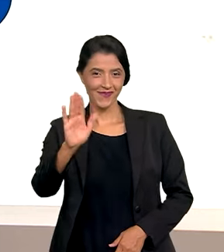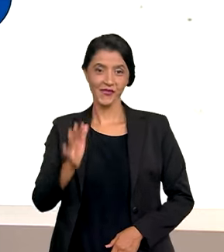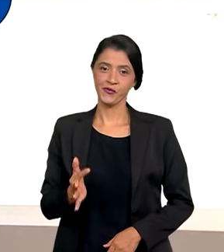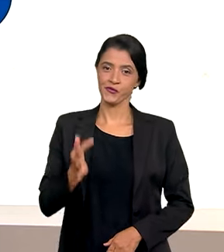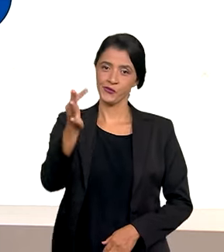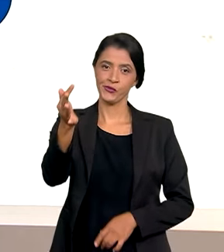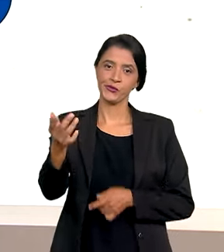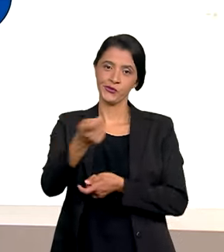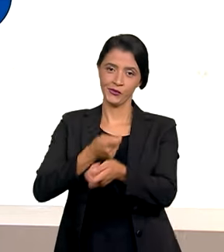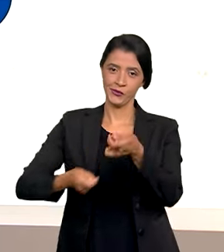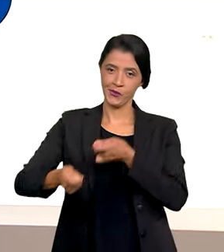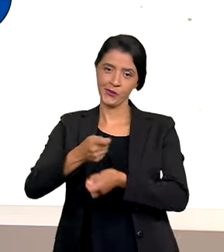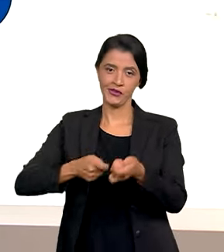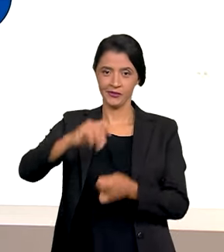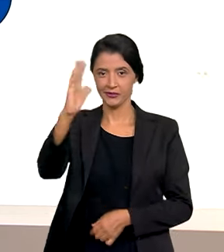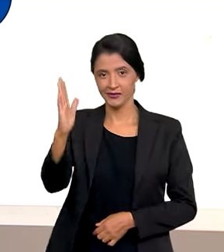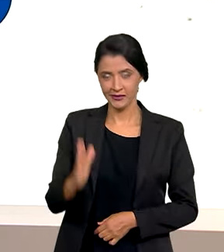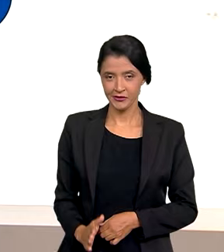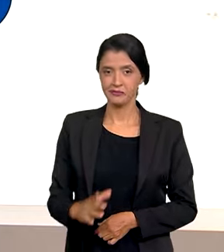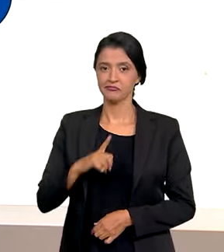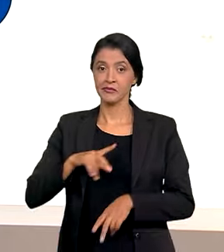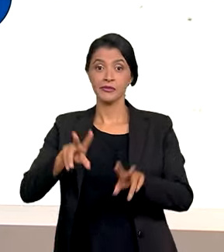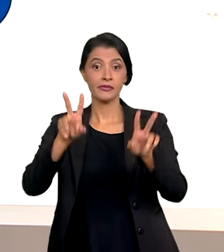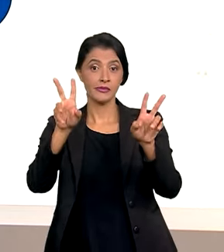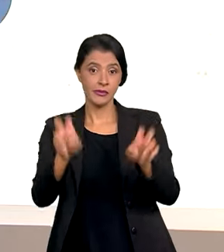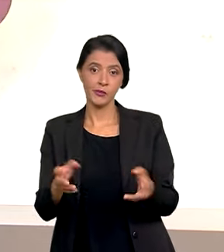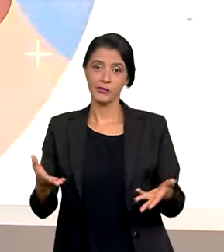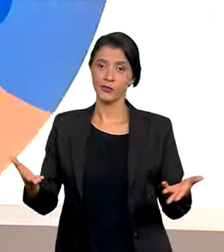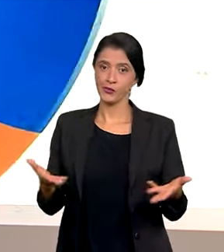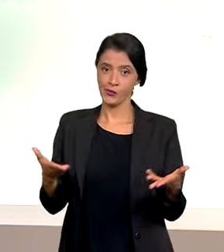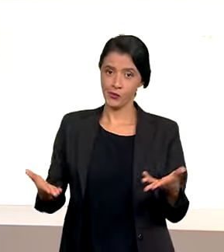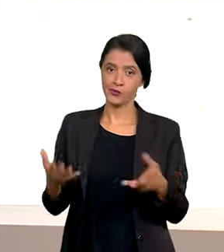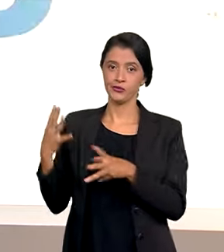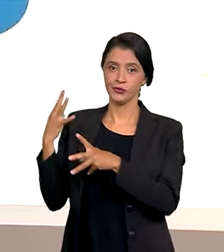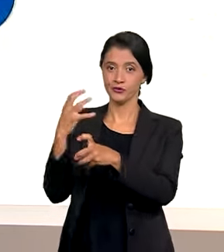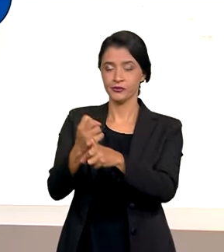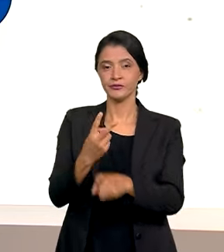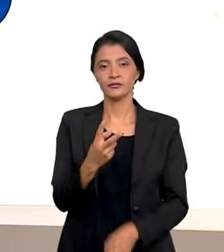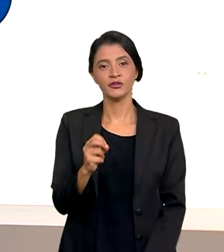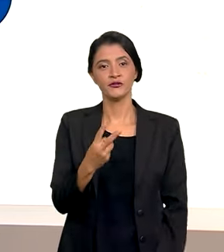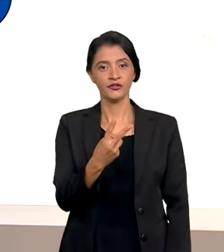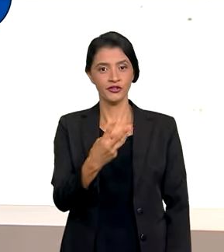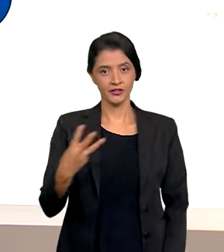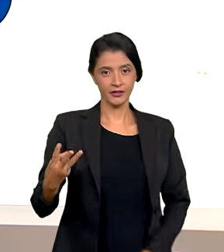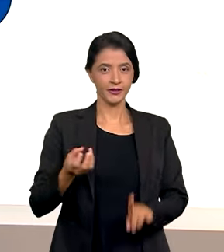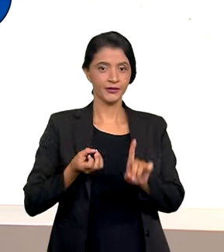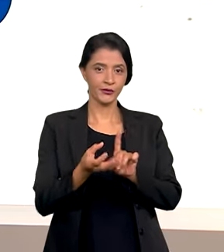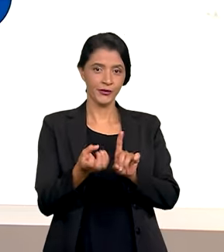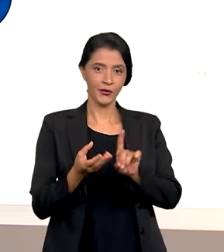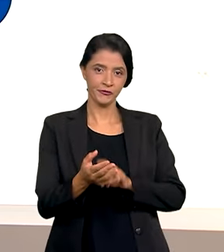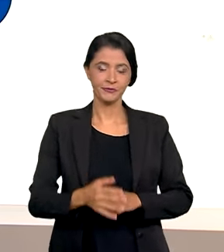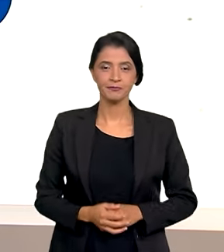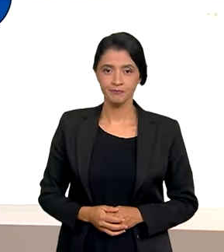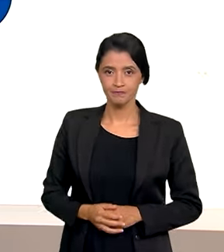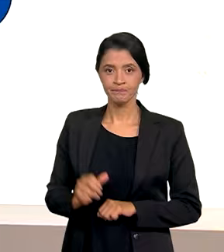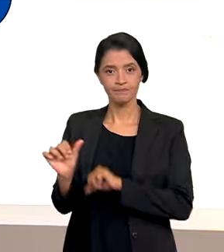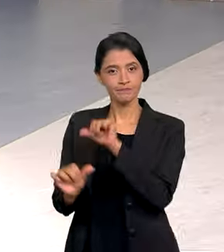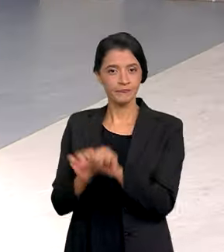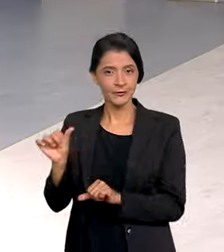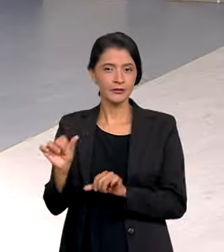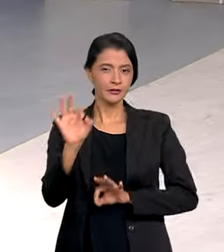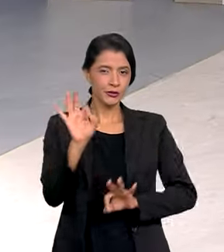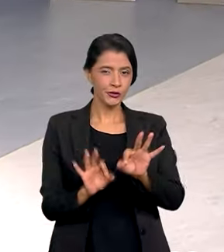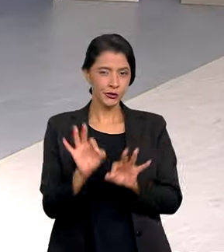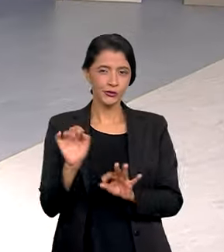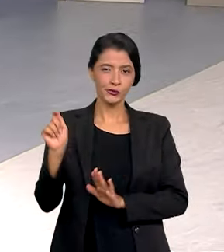Olá, os novos rumos da economia do país são o tema deste episódio da retrospectiva 2023 do Canal GOV.